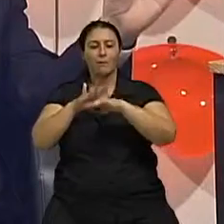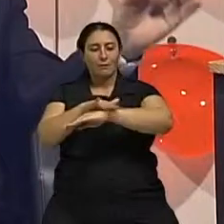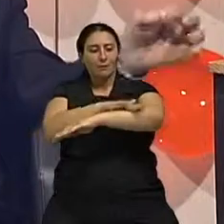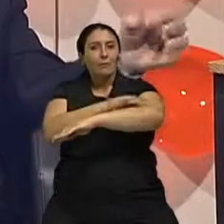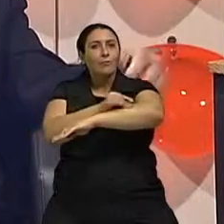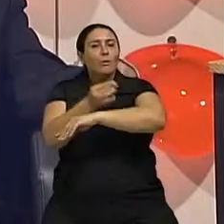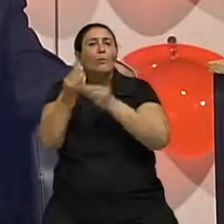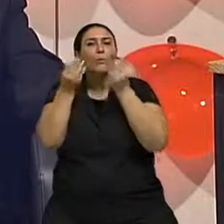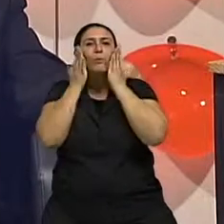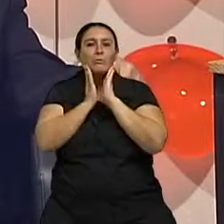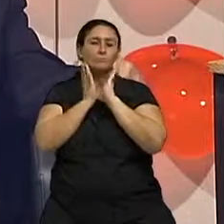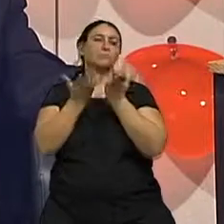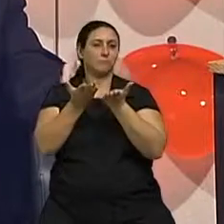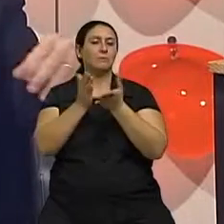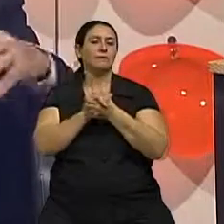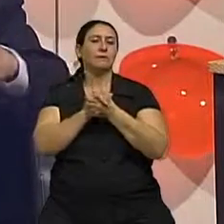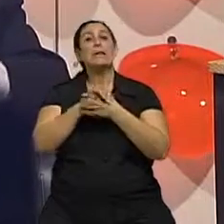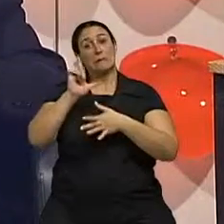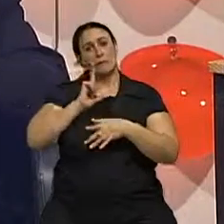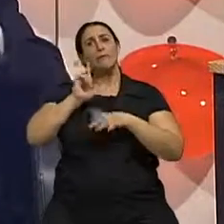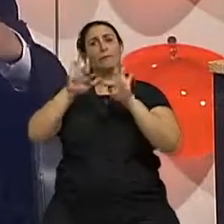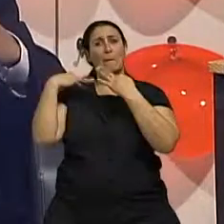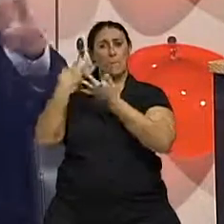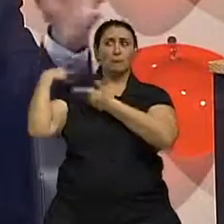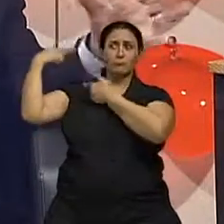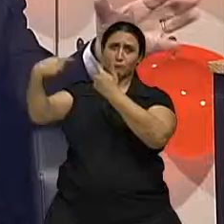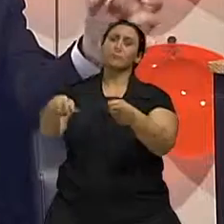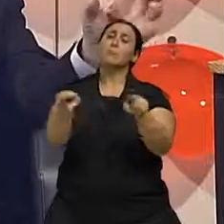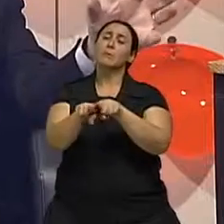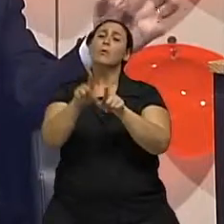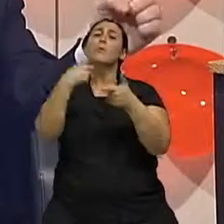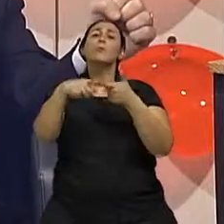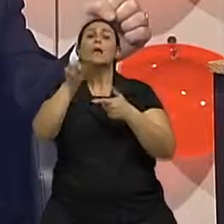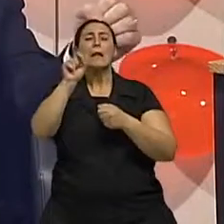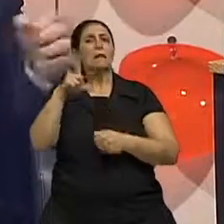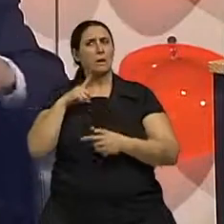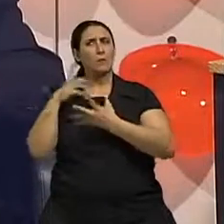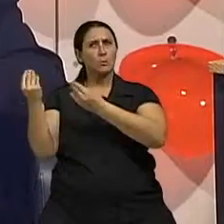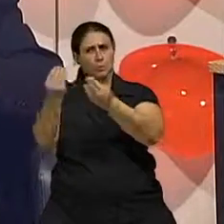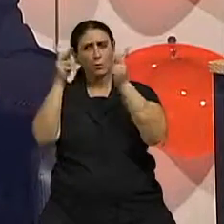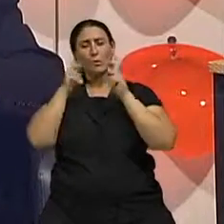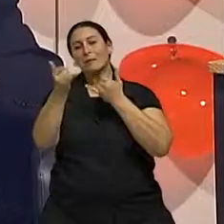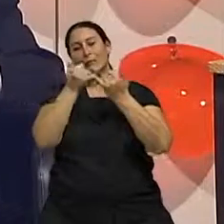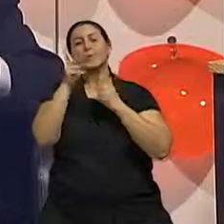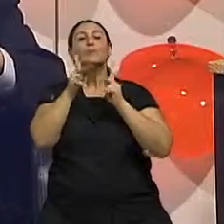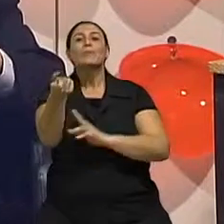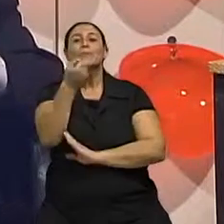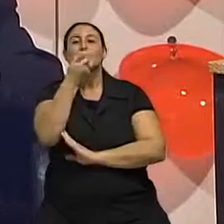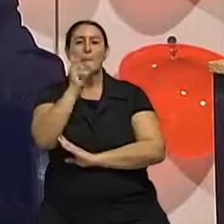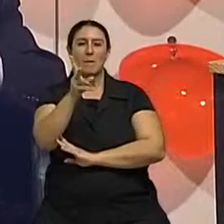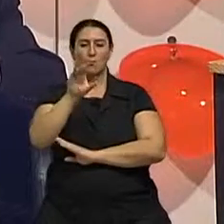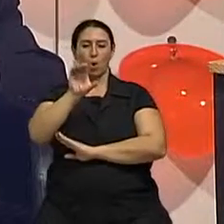Agora, existe a parte genética. Tem pessoas que cicatrizam mal. Voltamos ao problema do corticoide. Certo. As que tomam corticoide,